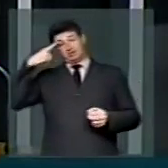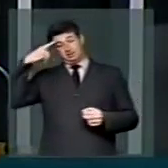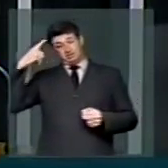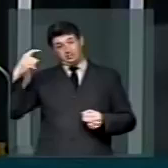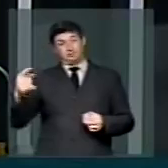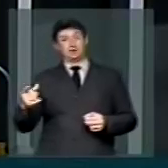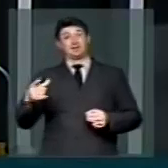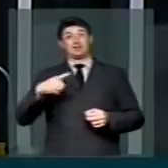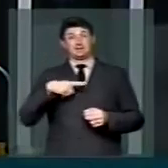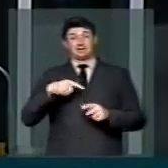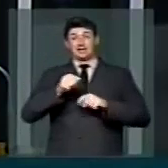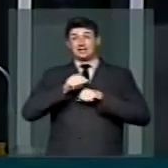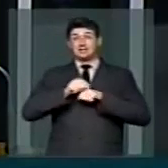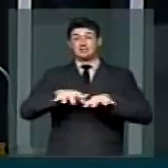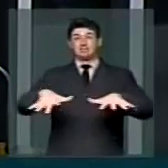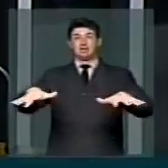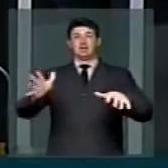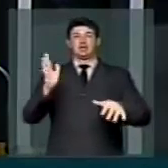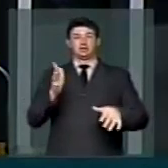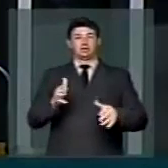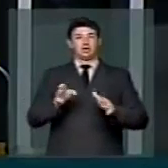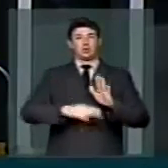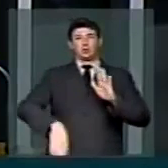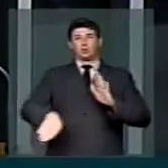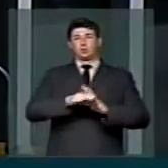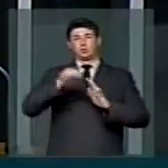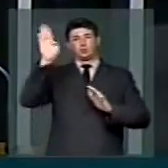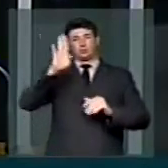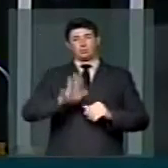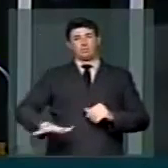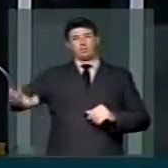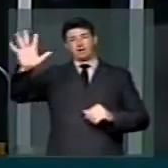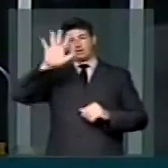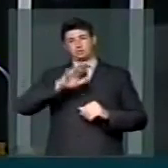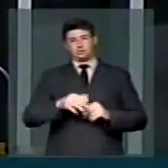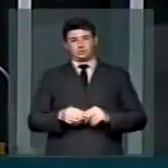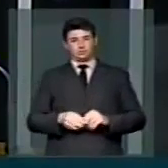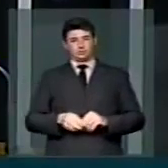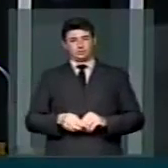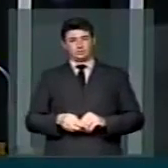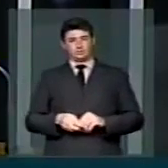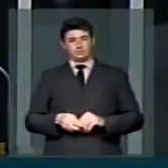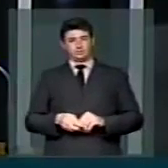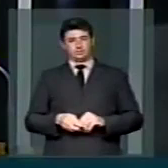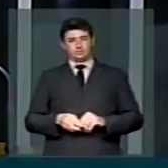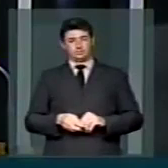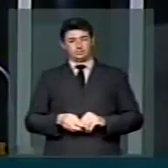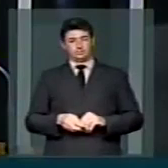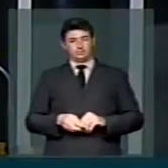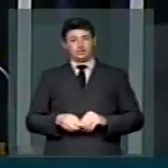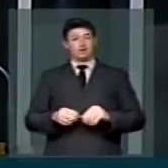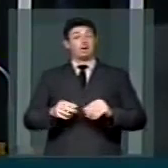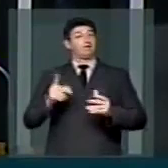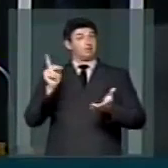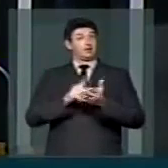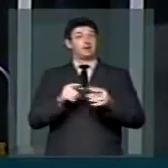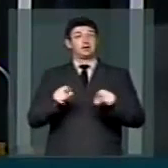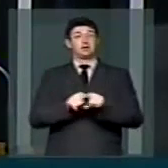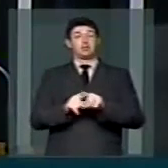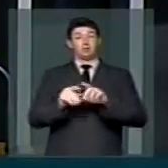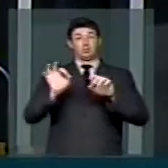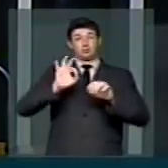está espalhada em todo o país, todo o estado. É fato que ainda os maiores